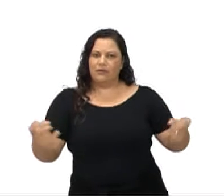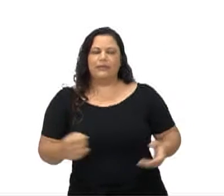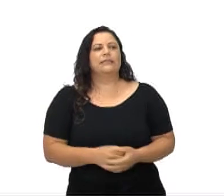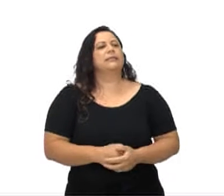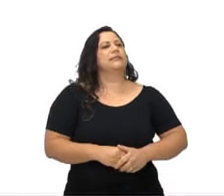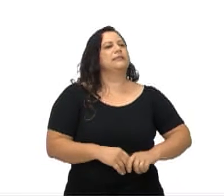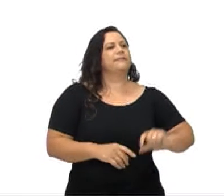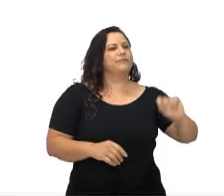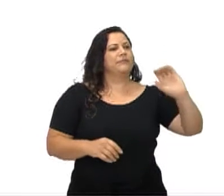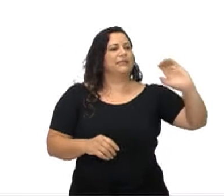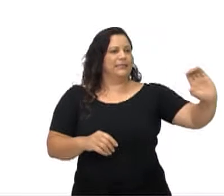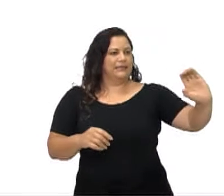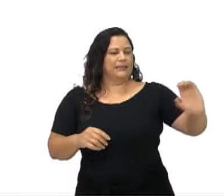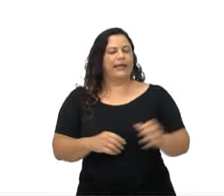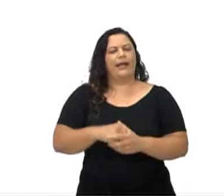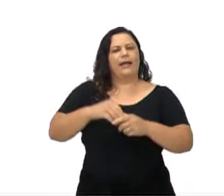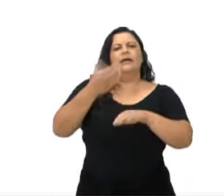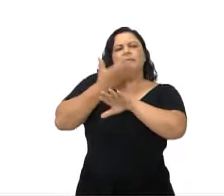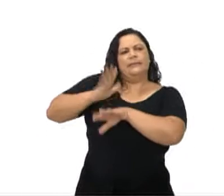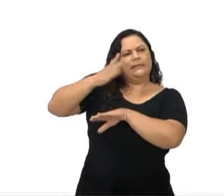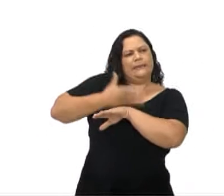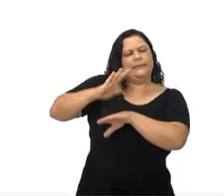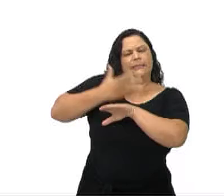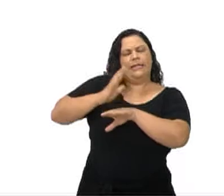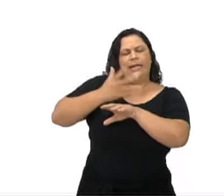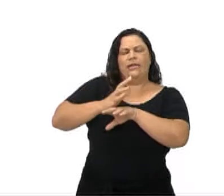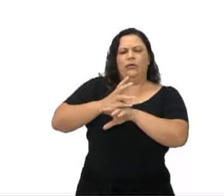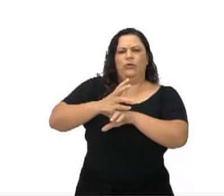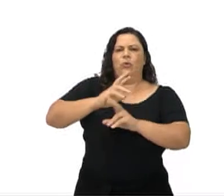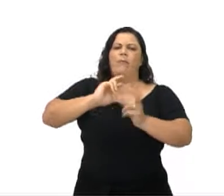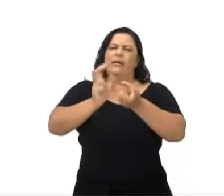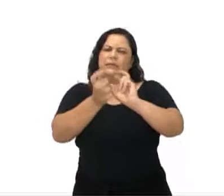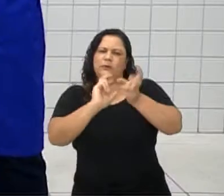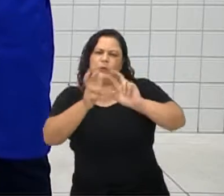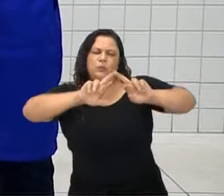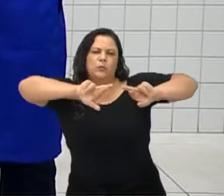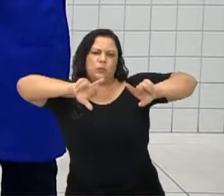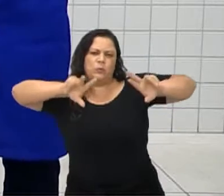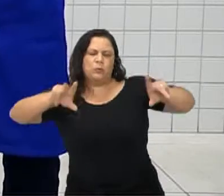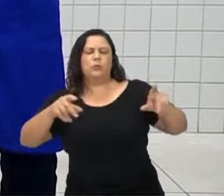C, treino para as lutas e brigas que viriam.